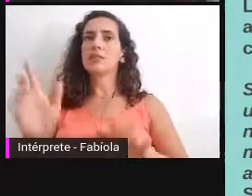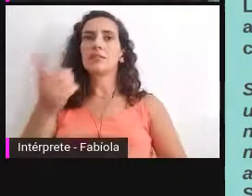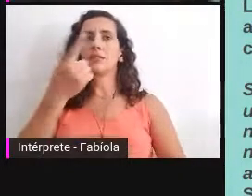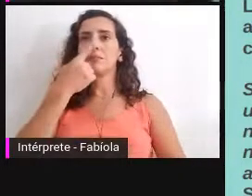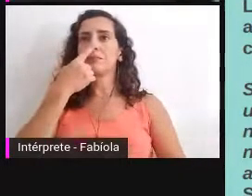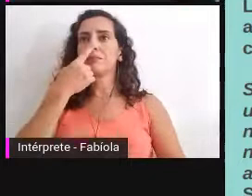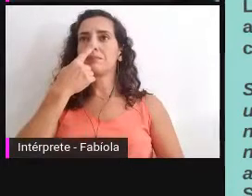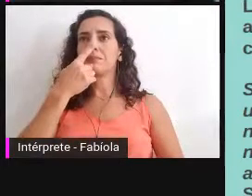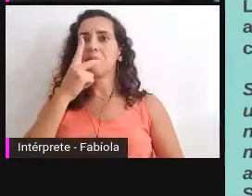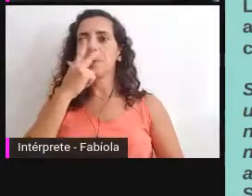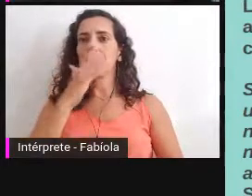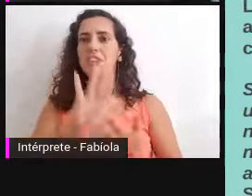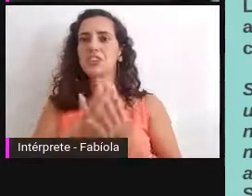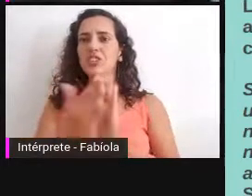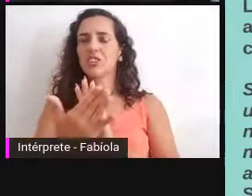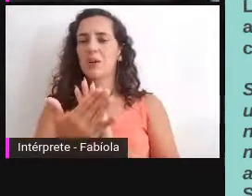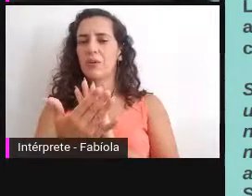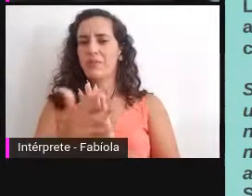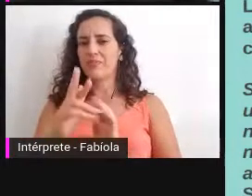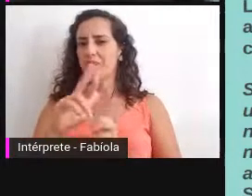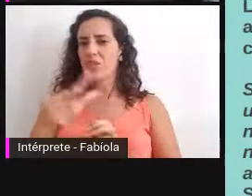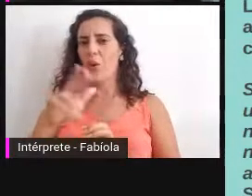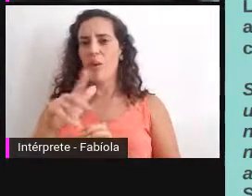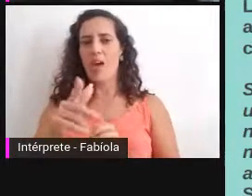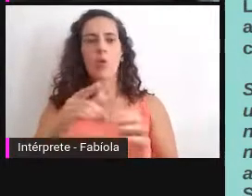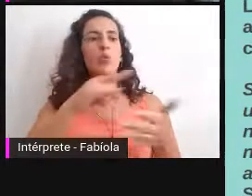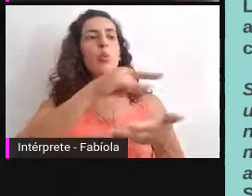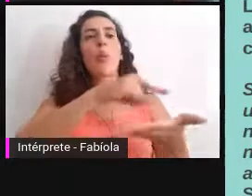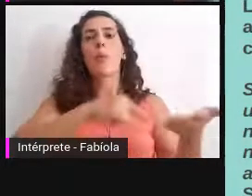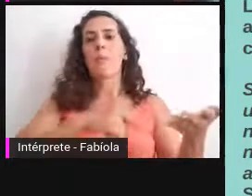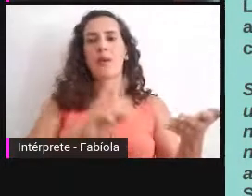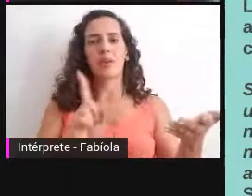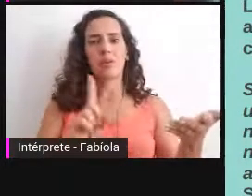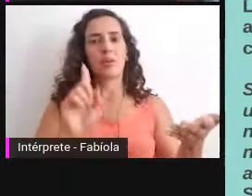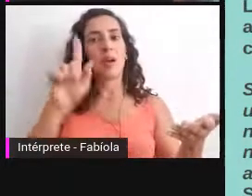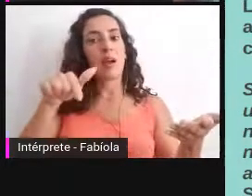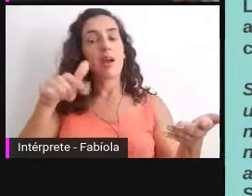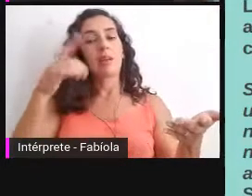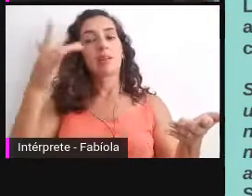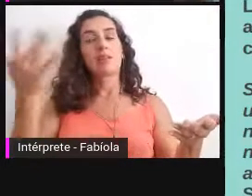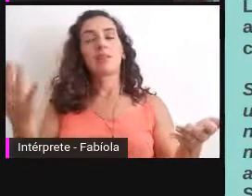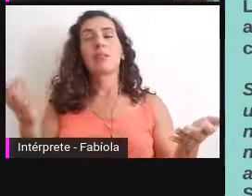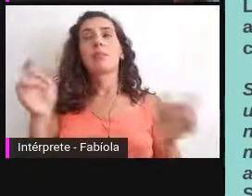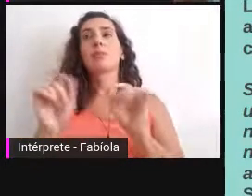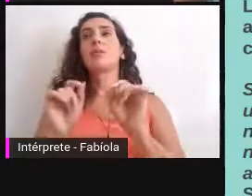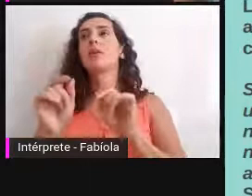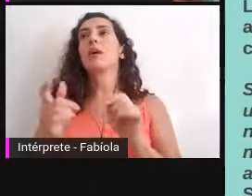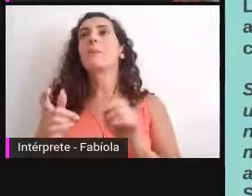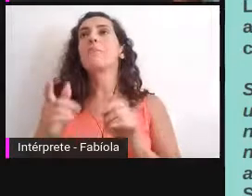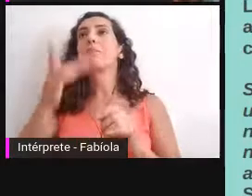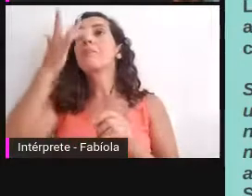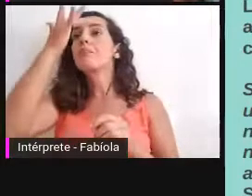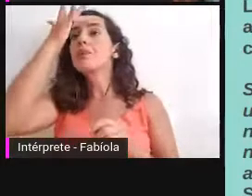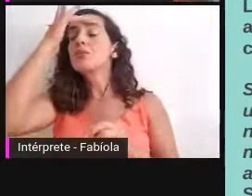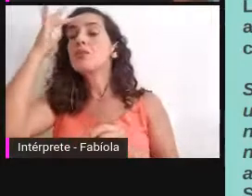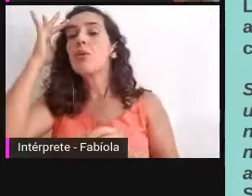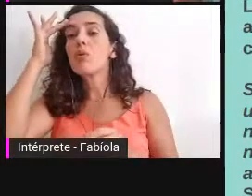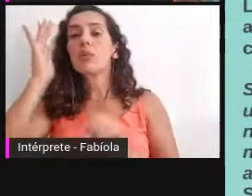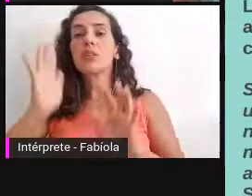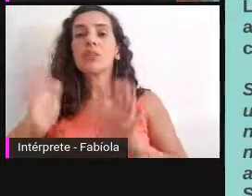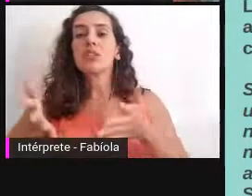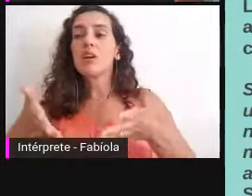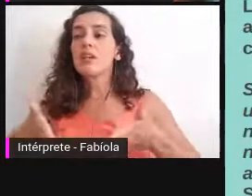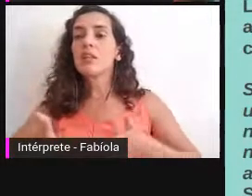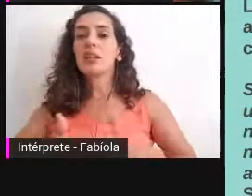digitais o documento nativo digital o documento nato digital eu estou falando de pessoas personas